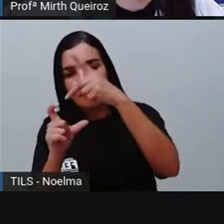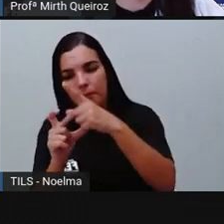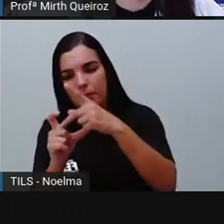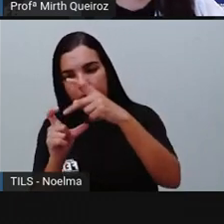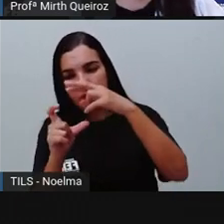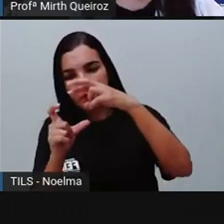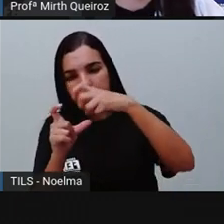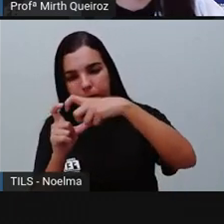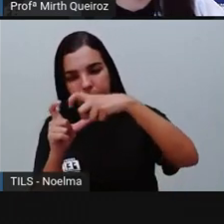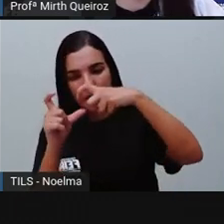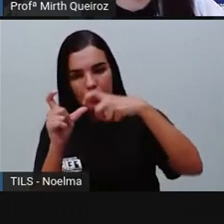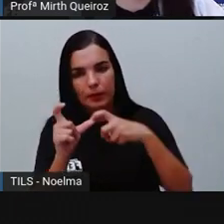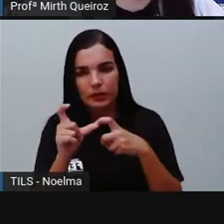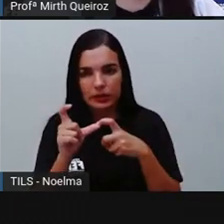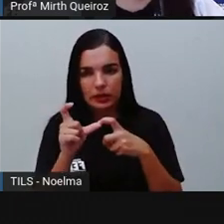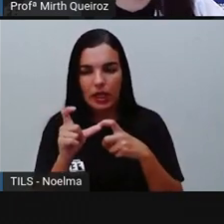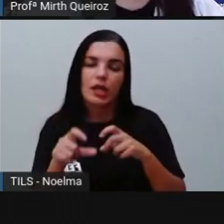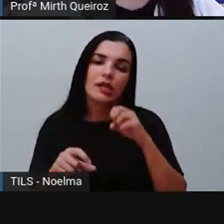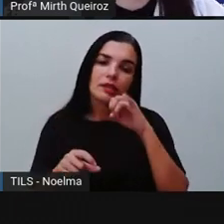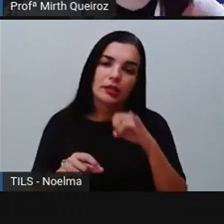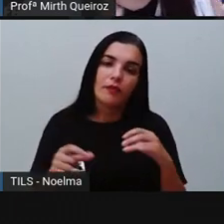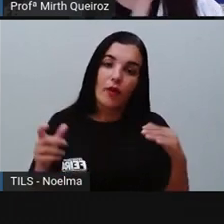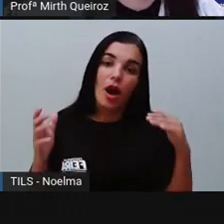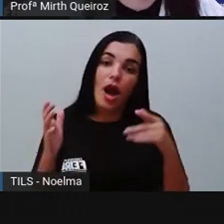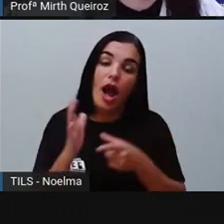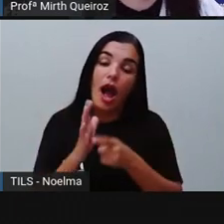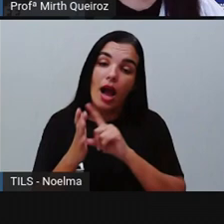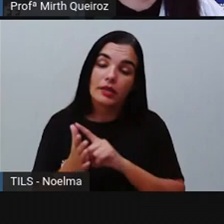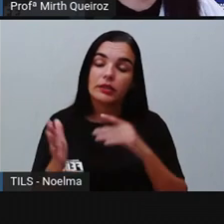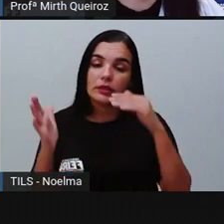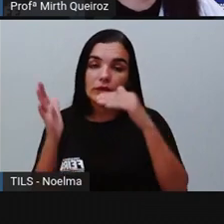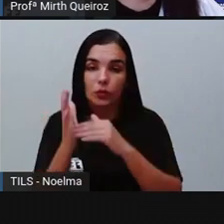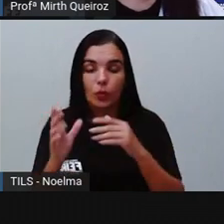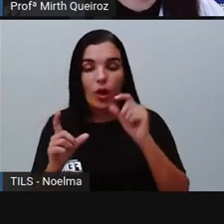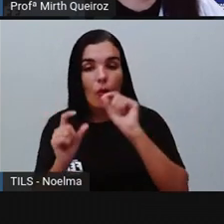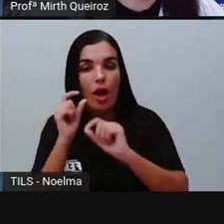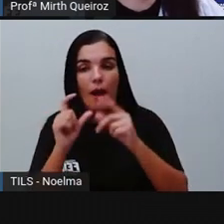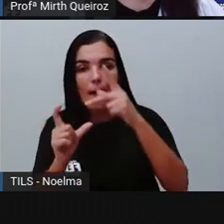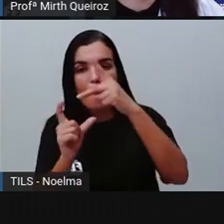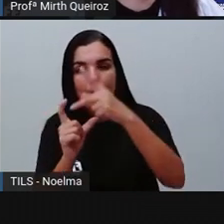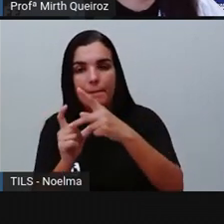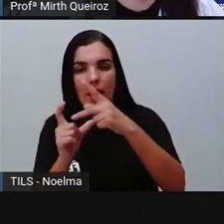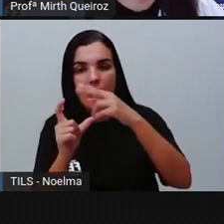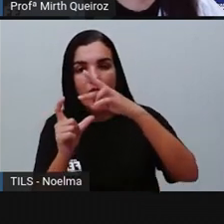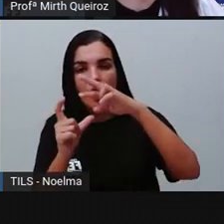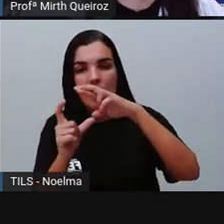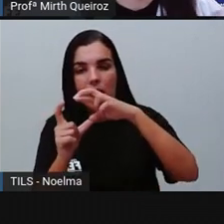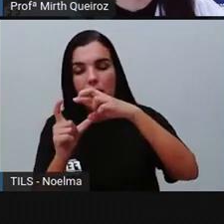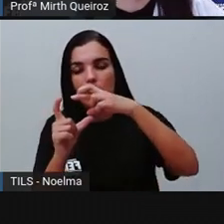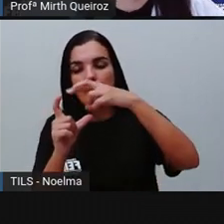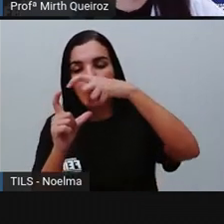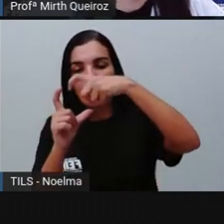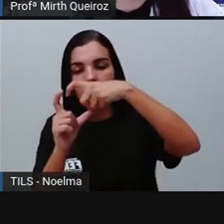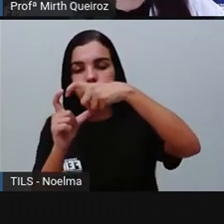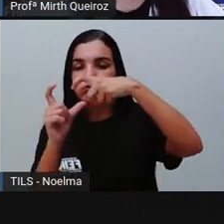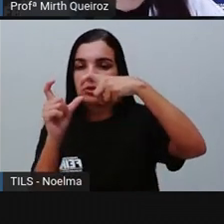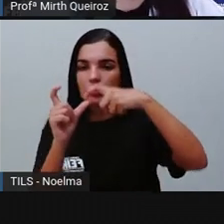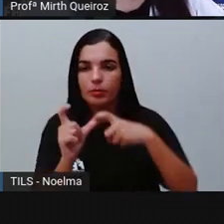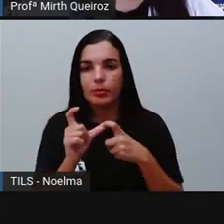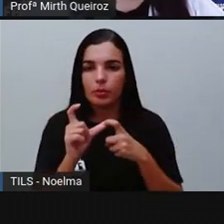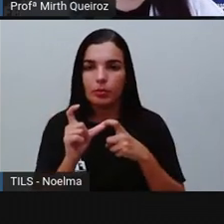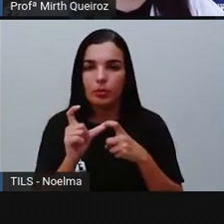vamos ter o quê? Palavras paroxítonas. E se ela for a antepenúltima da palavra, nós vamos ter o quê?